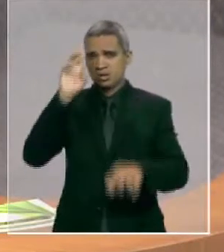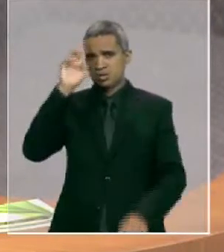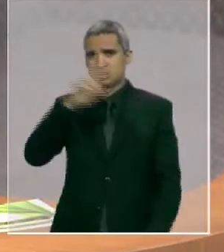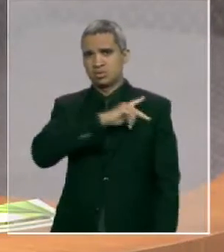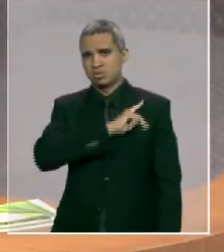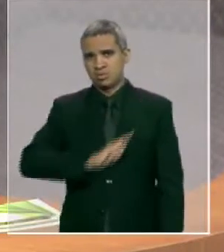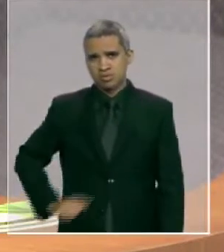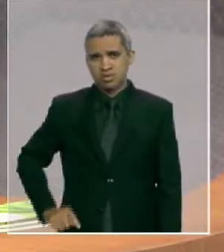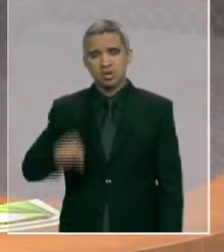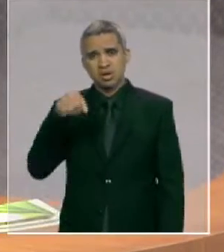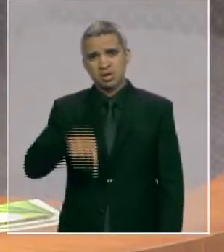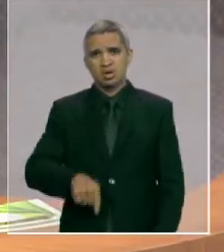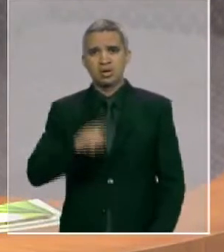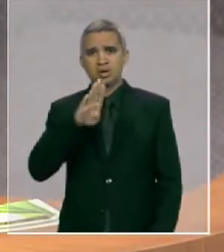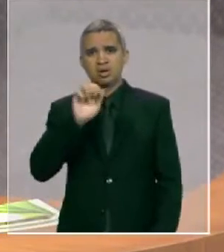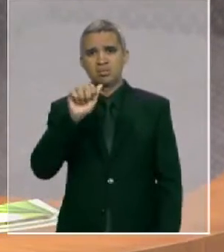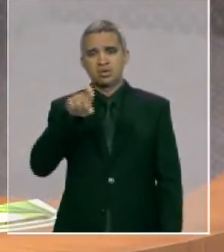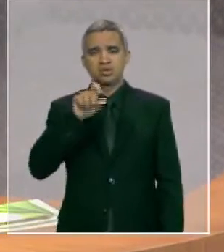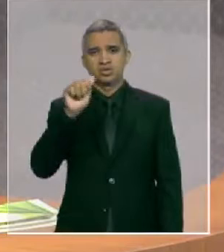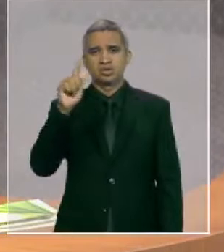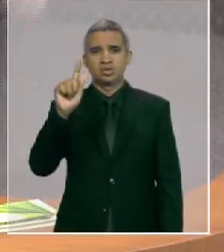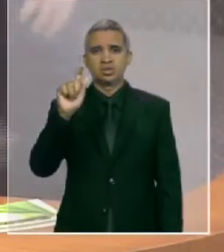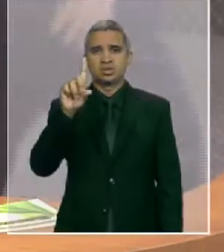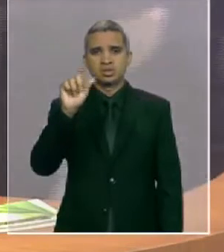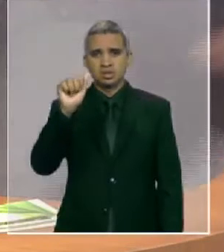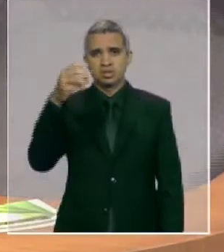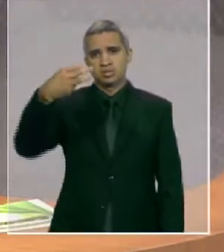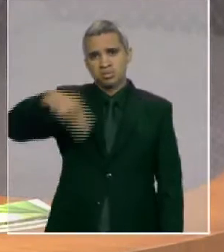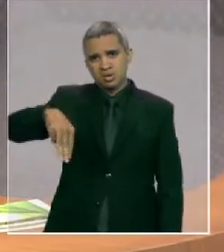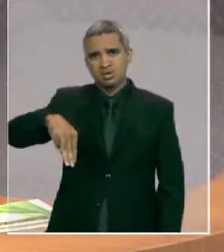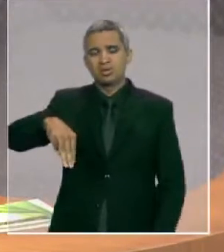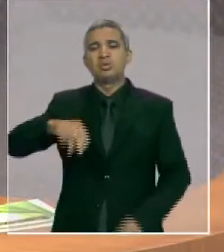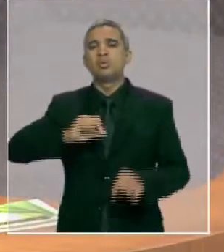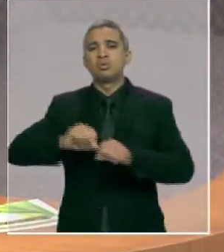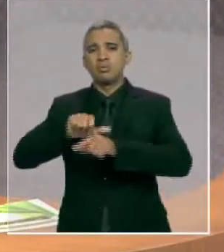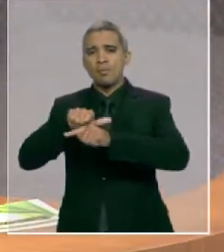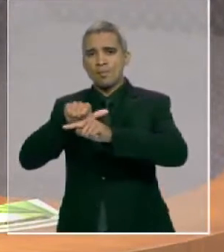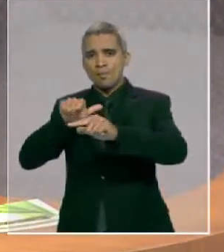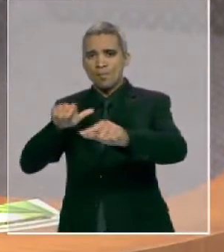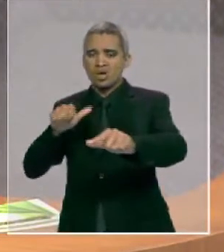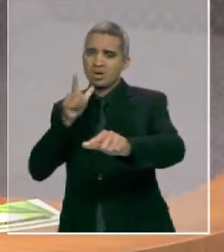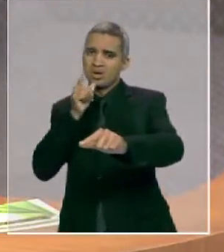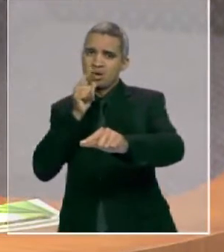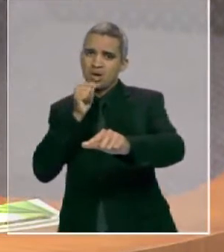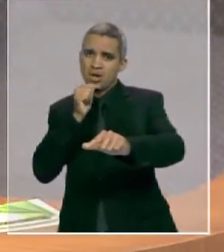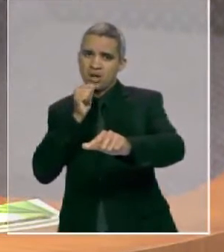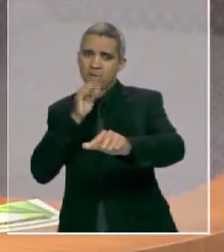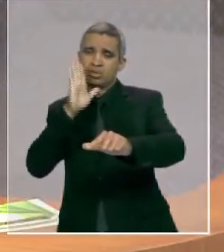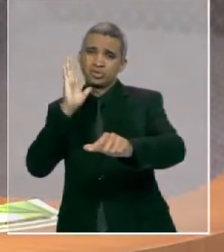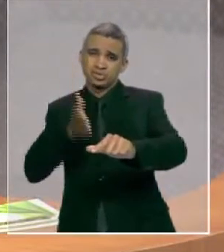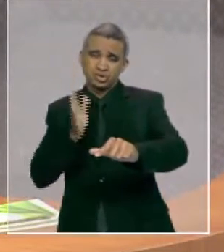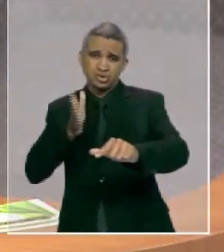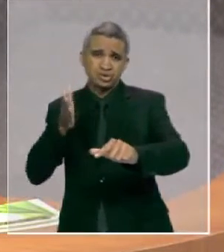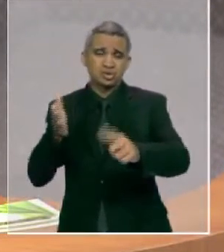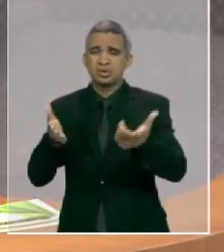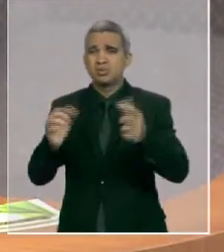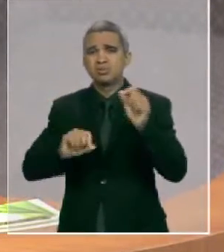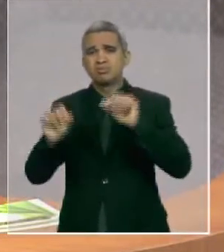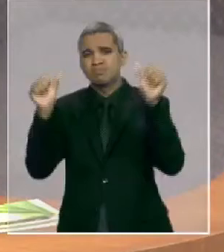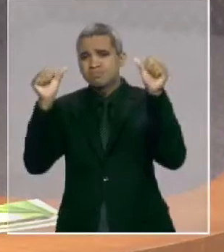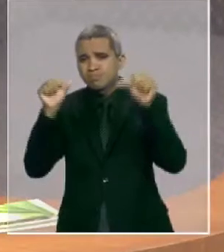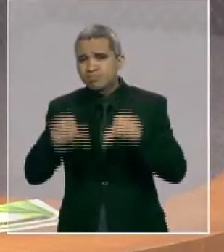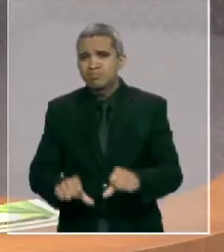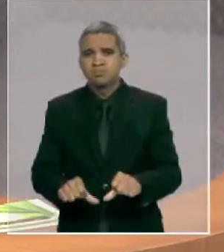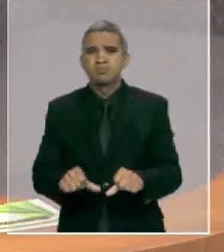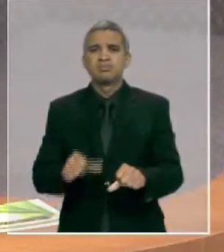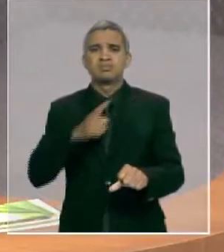enfrenta a pior estiagem dos últimos 50 anos, a escassez de água. Já se tornou uma calamidade pública anual, visto que se submete a